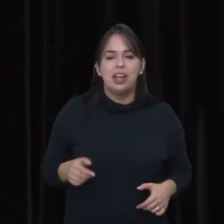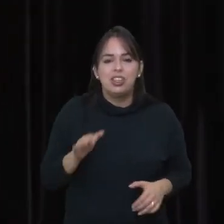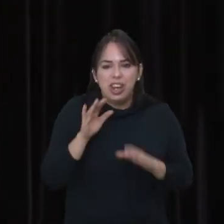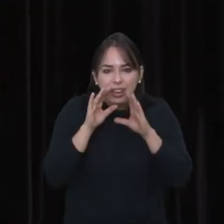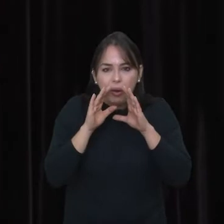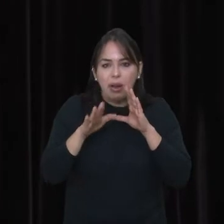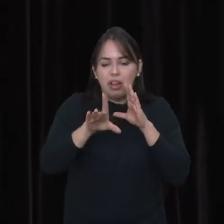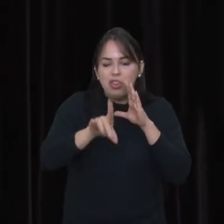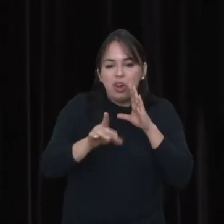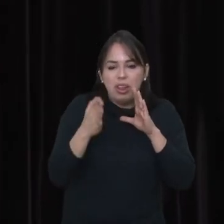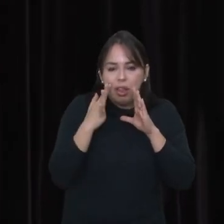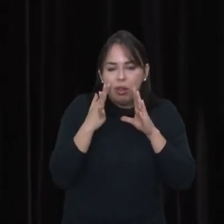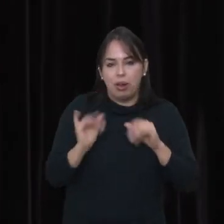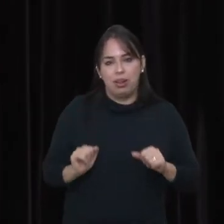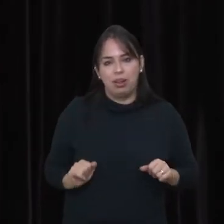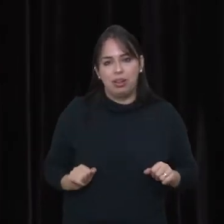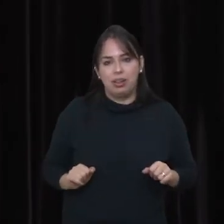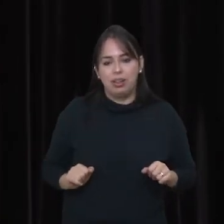Diretora